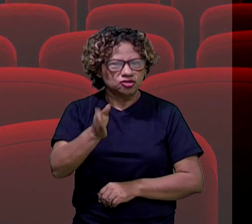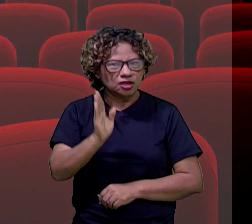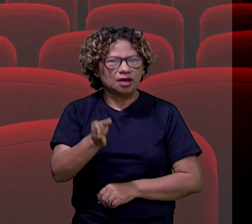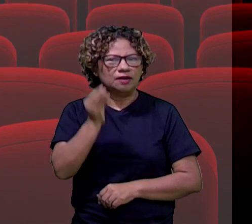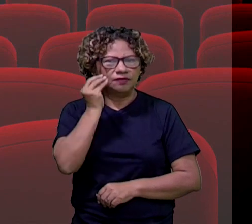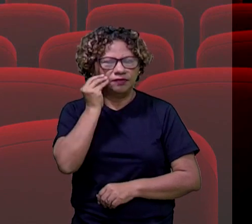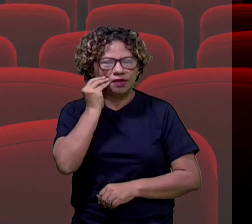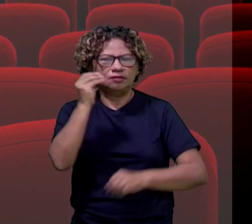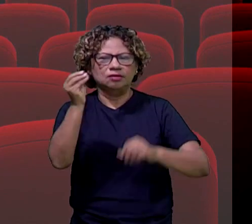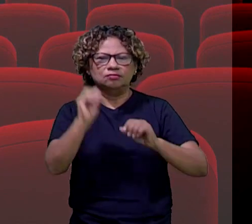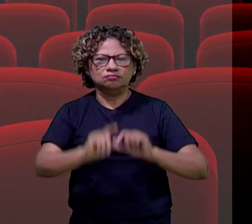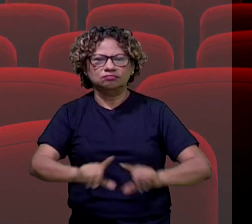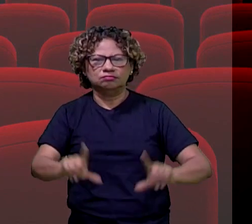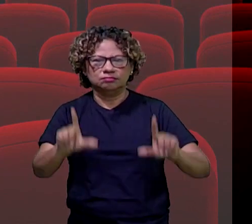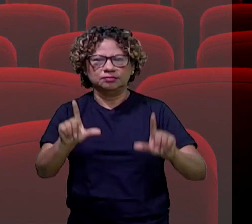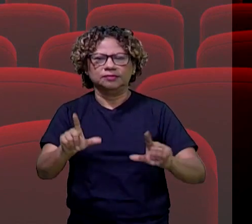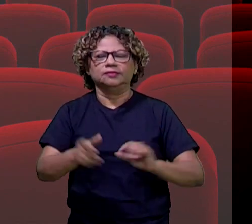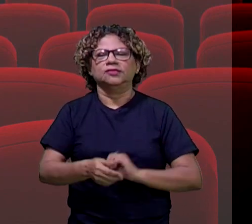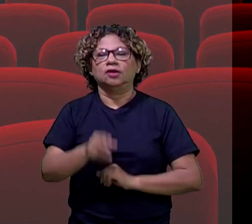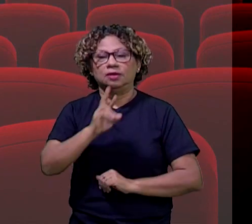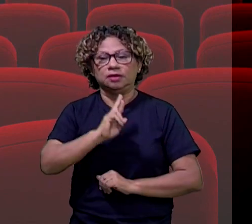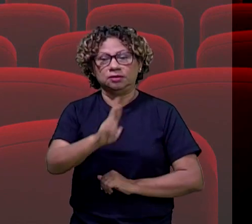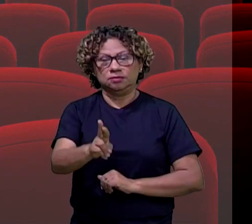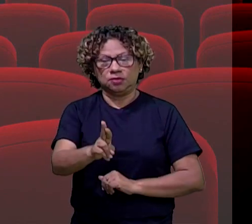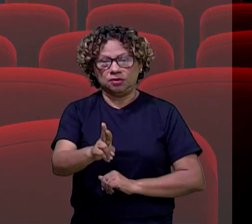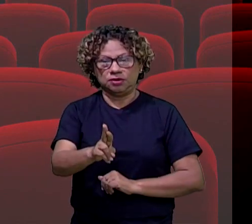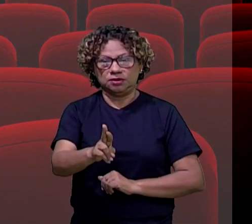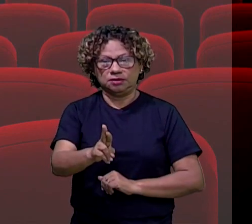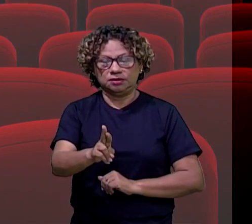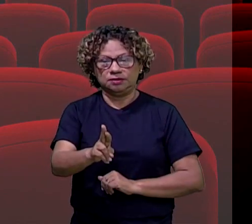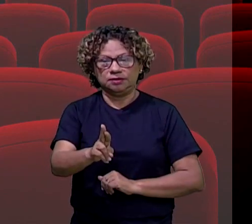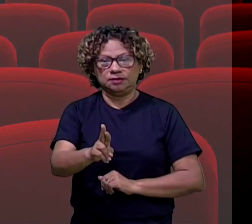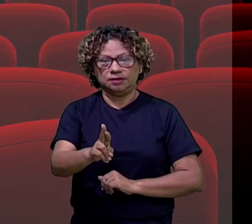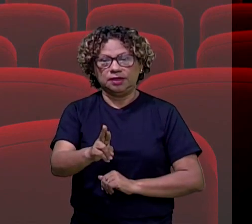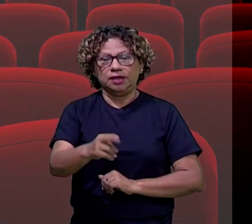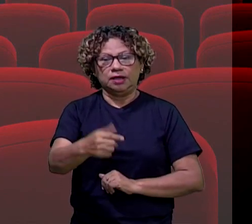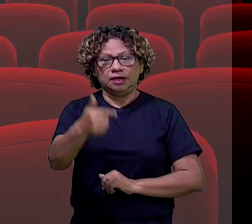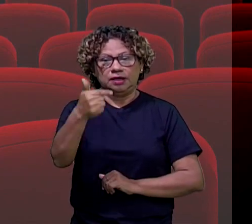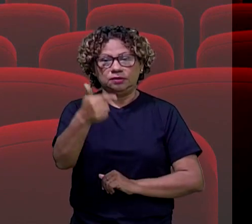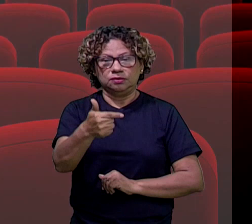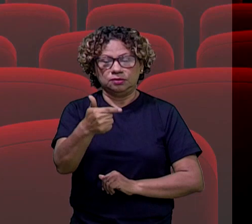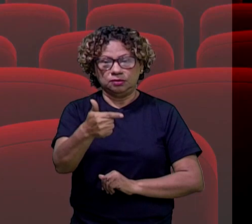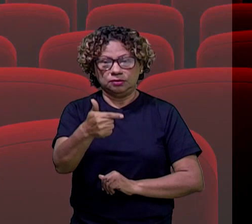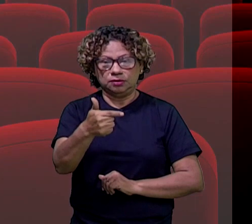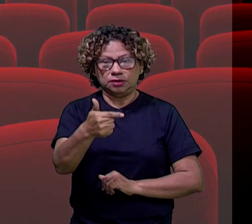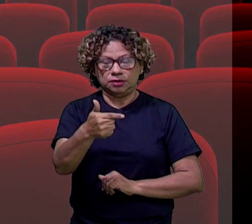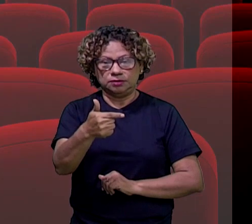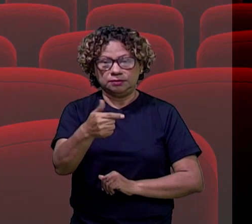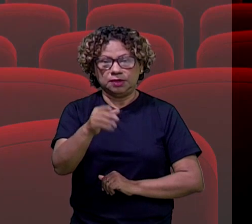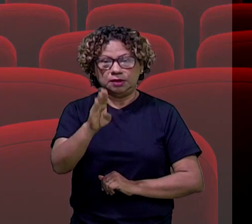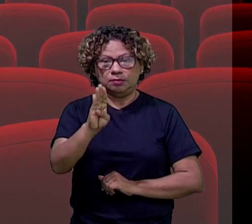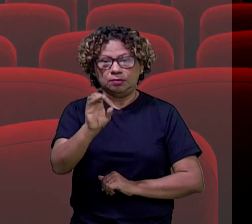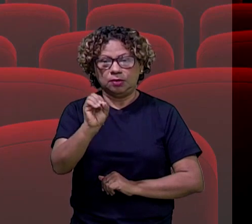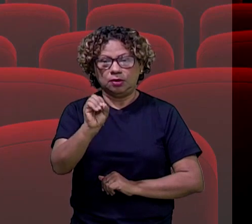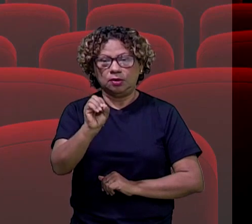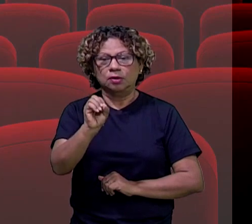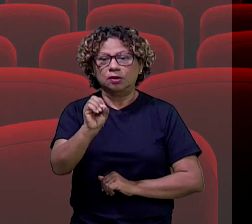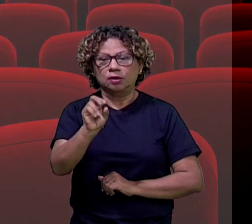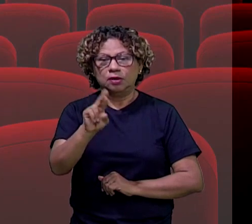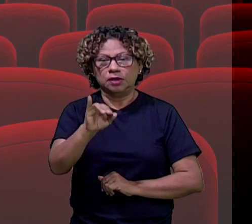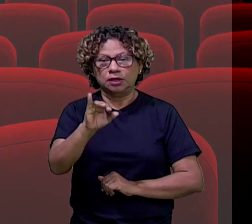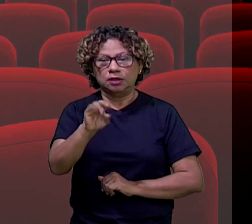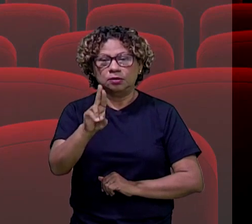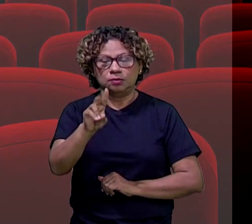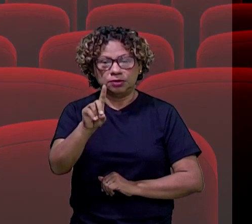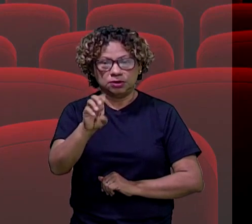tela. Tá bom? Então, resposta correta para esse desafio. Dois, Índia, Bollywood. Tá? E não vamos esquecer. E